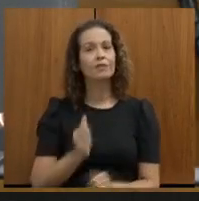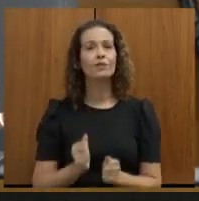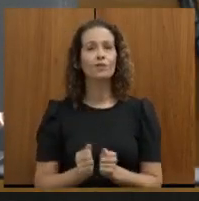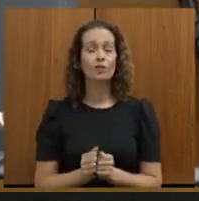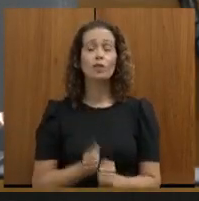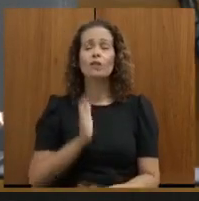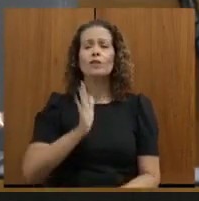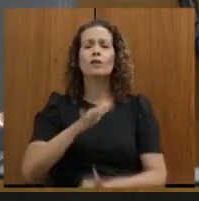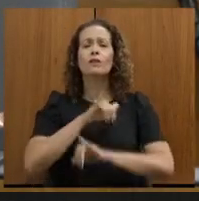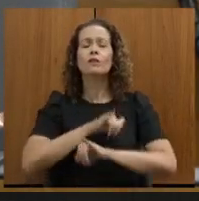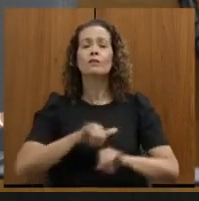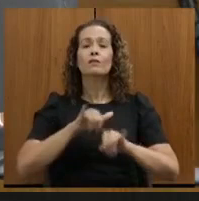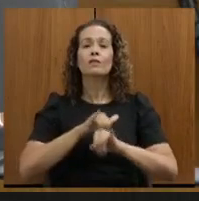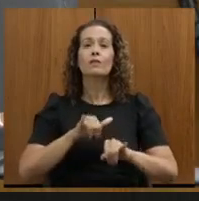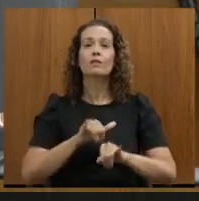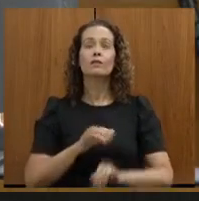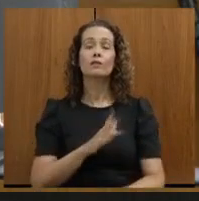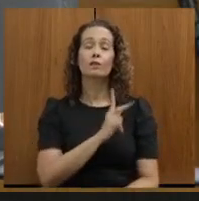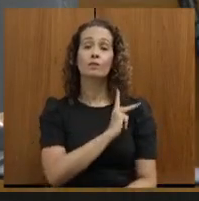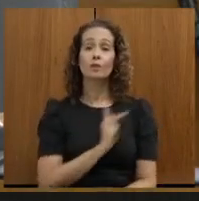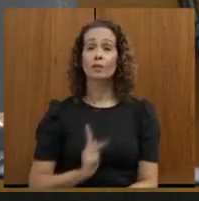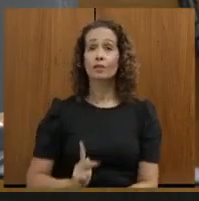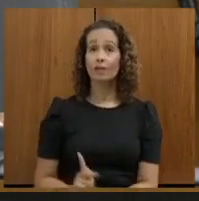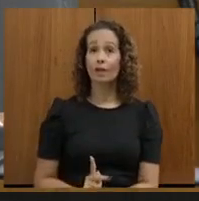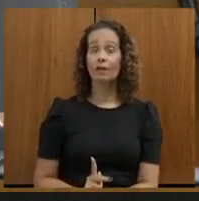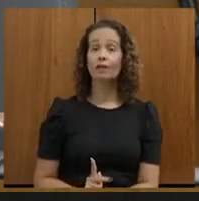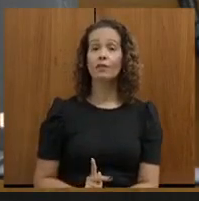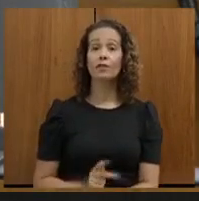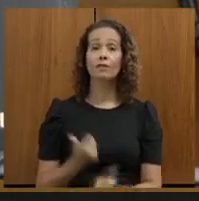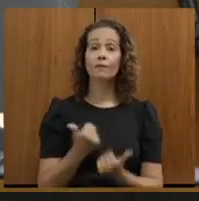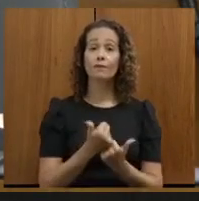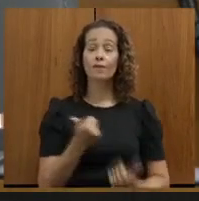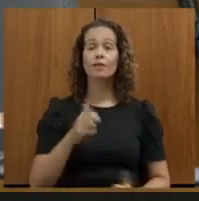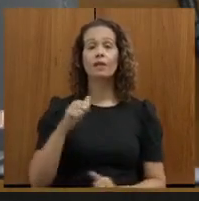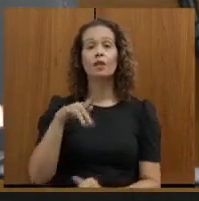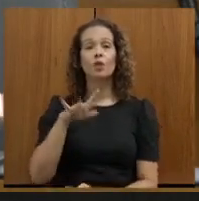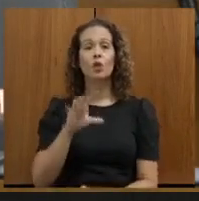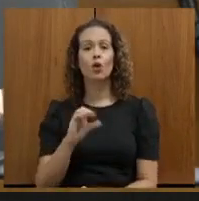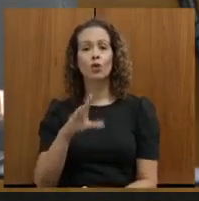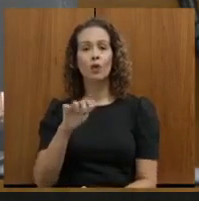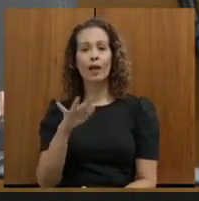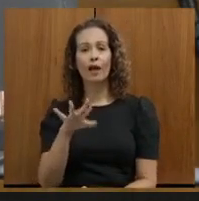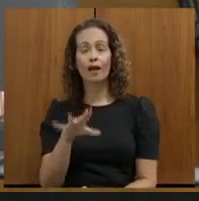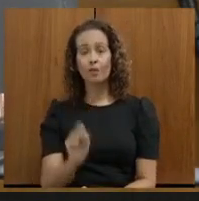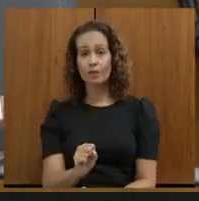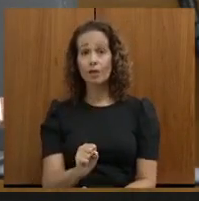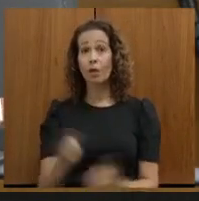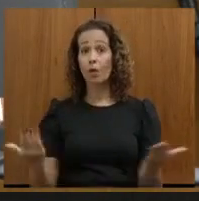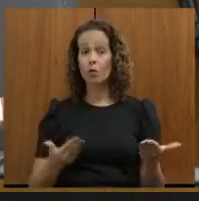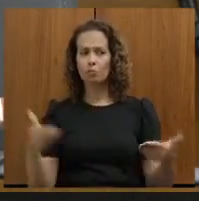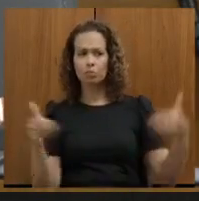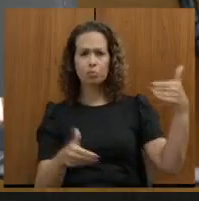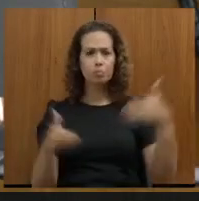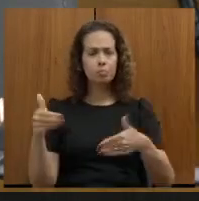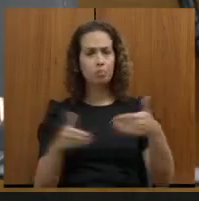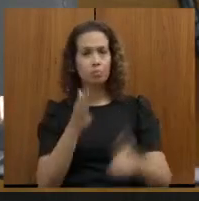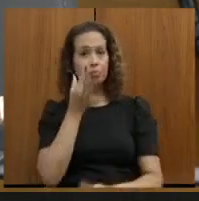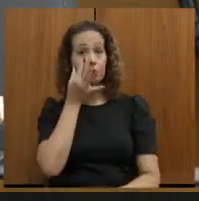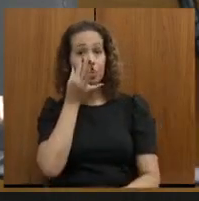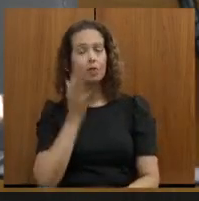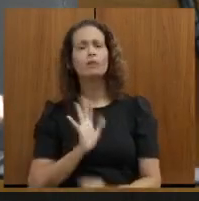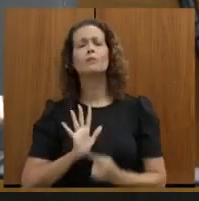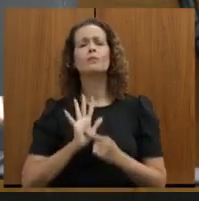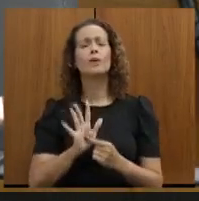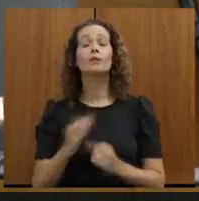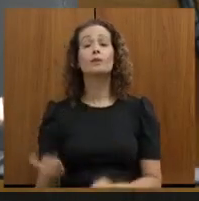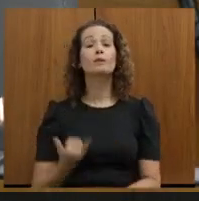disse o nosso vice-presidente, deputado Antônio Carlos, essa presença maciça hoje mostra exatamente a